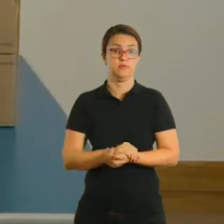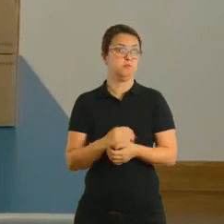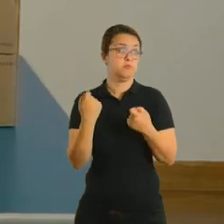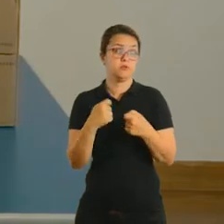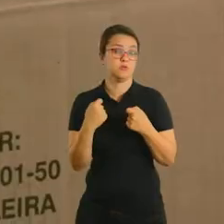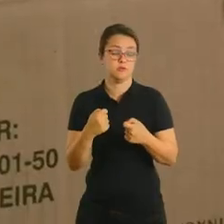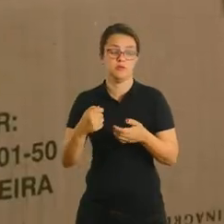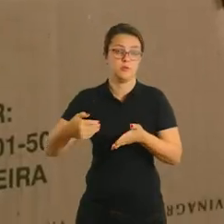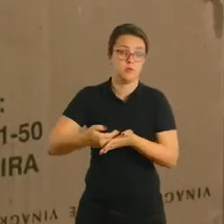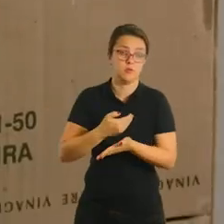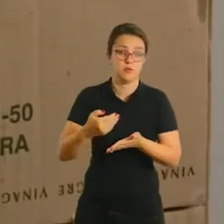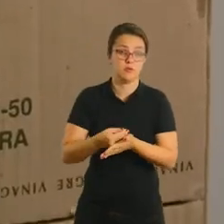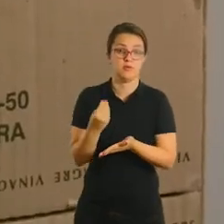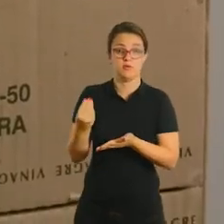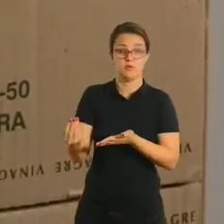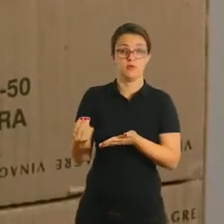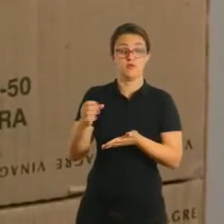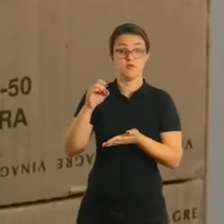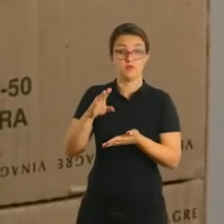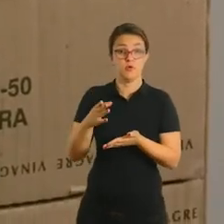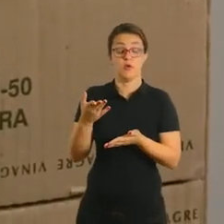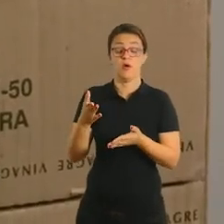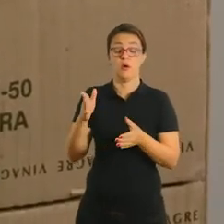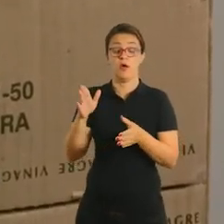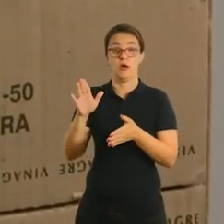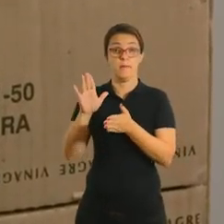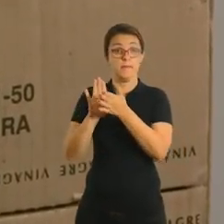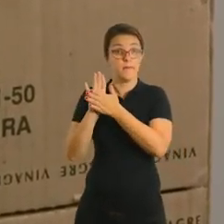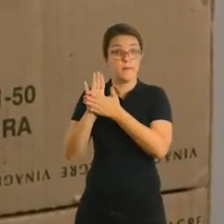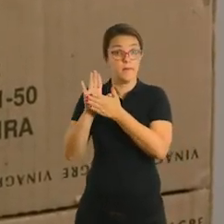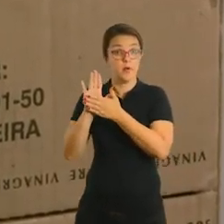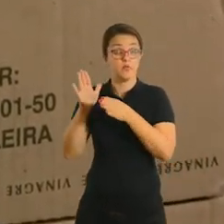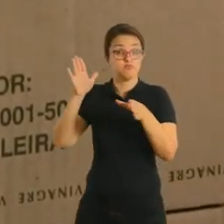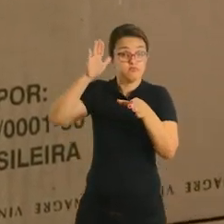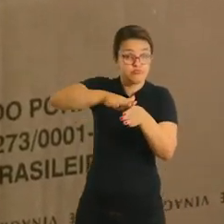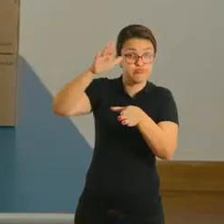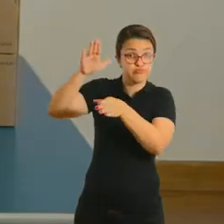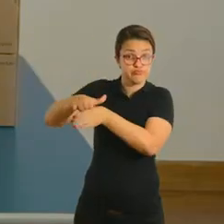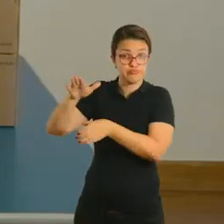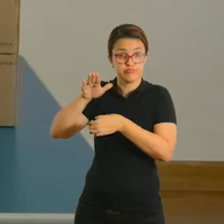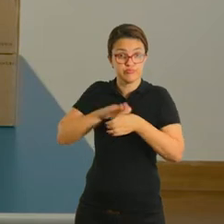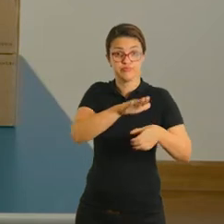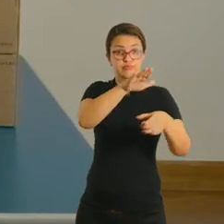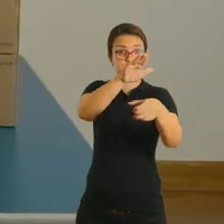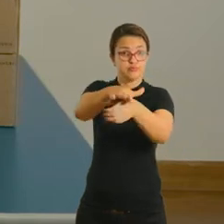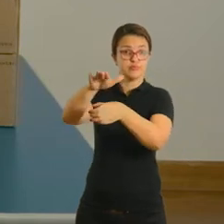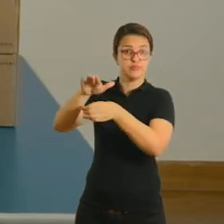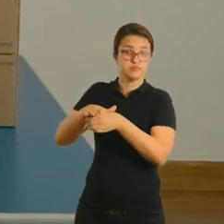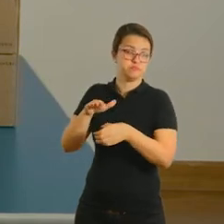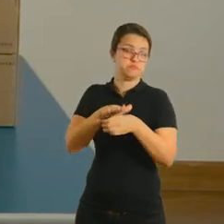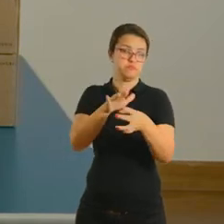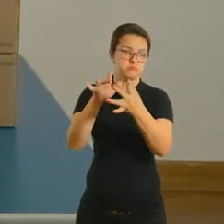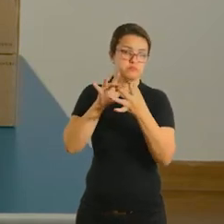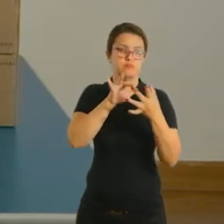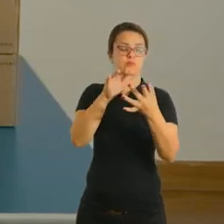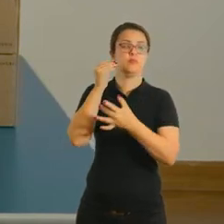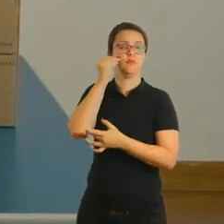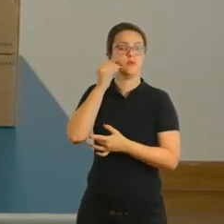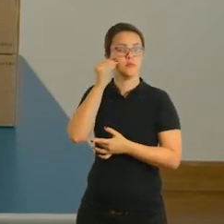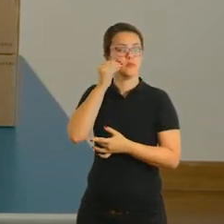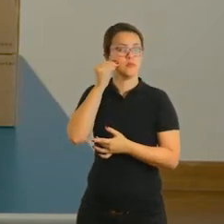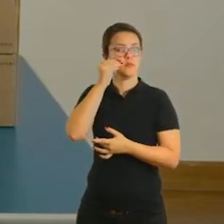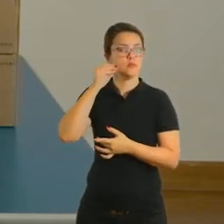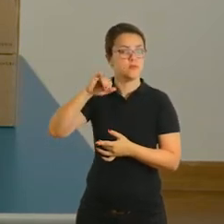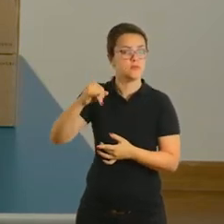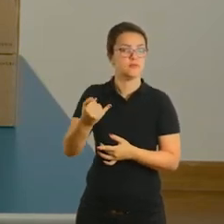nem dar a colher para ele, você deixa só ele bater a mãozinha mesmo, porque ele está mais no sentir, no tocar, então deixa ele experimentar e